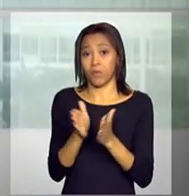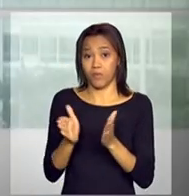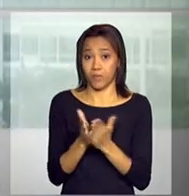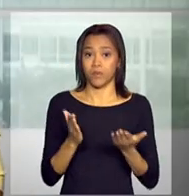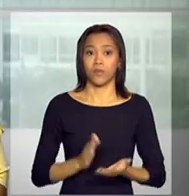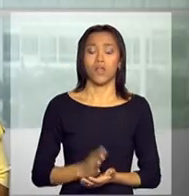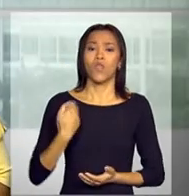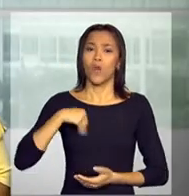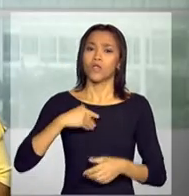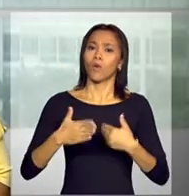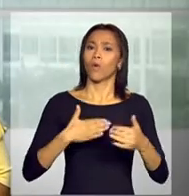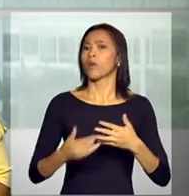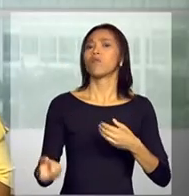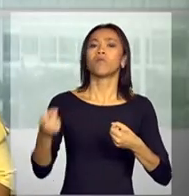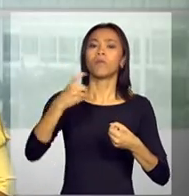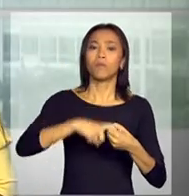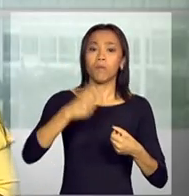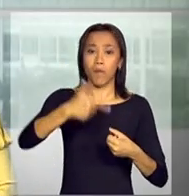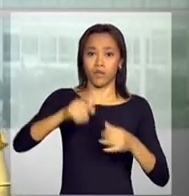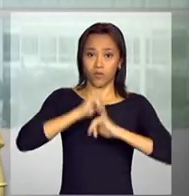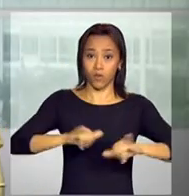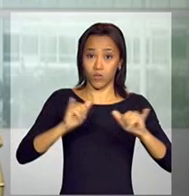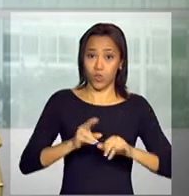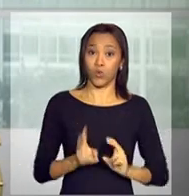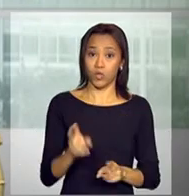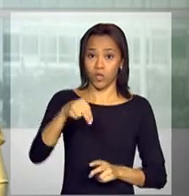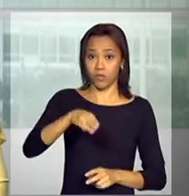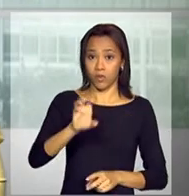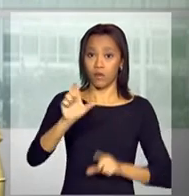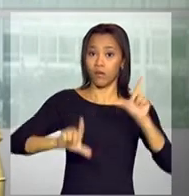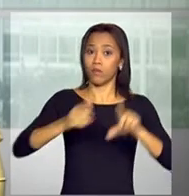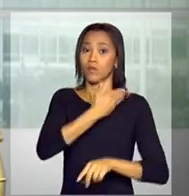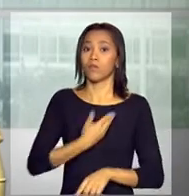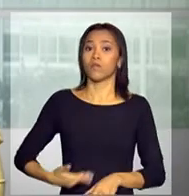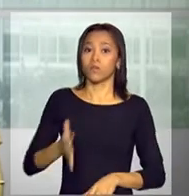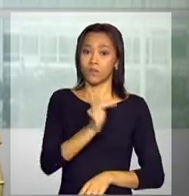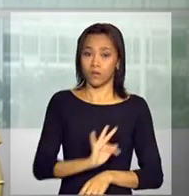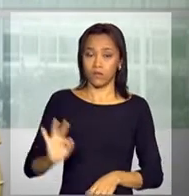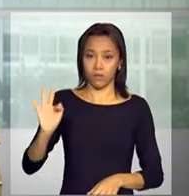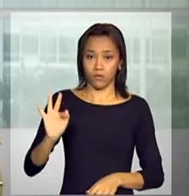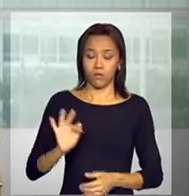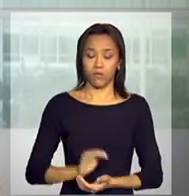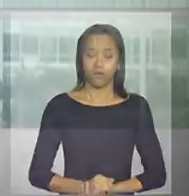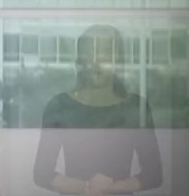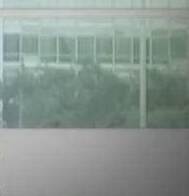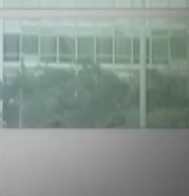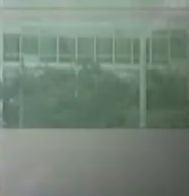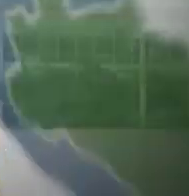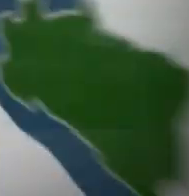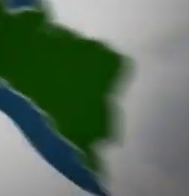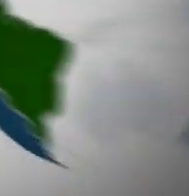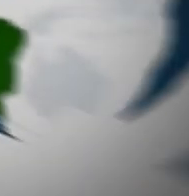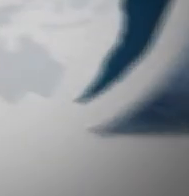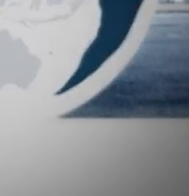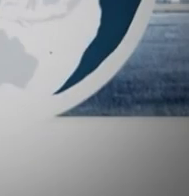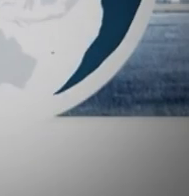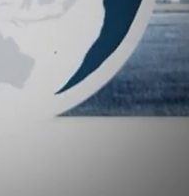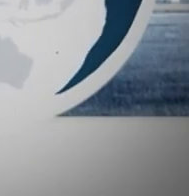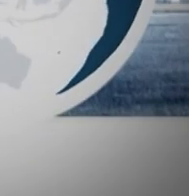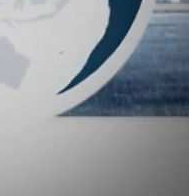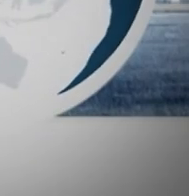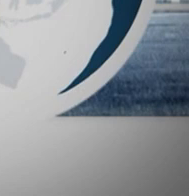E nós podemos voltar a qualquer momento com outras informações. Continue na NBR, a TV do Governo Federal. Tchau. Tchau. Tchau.